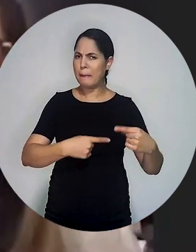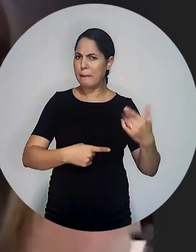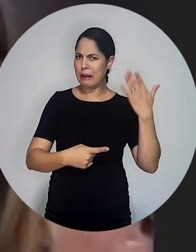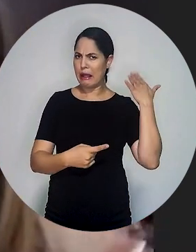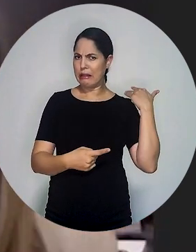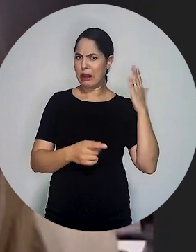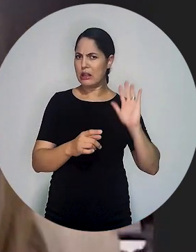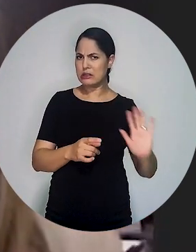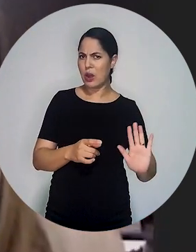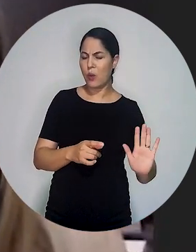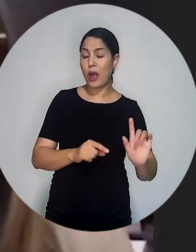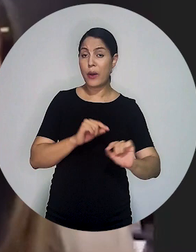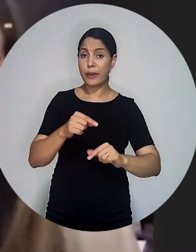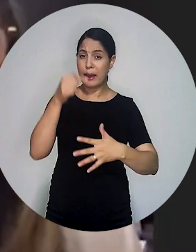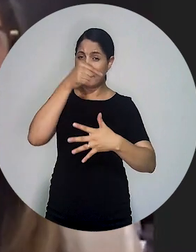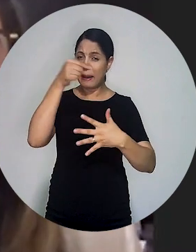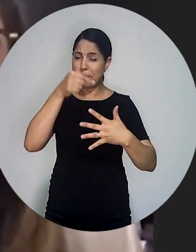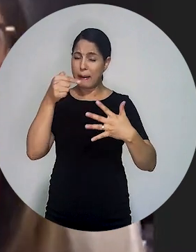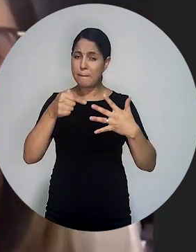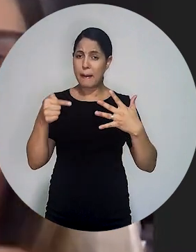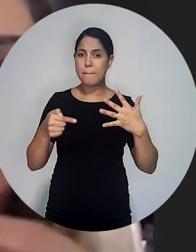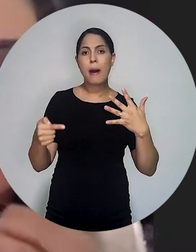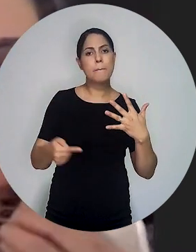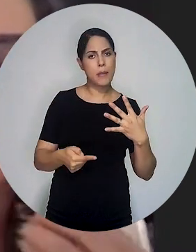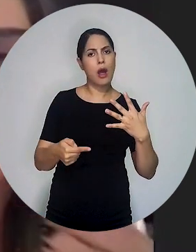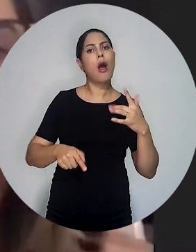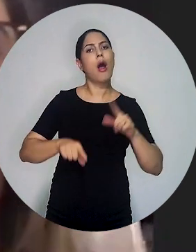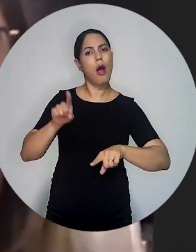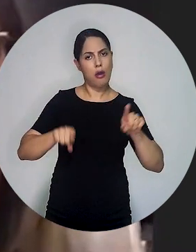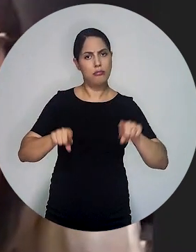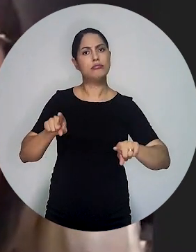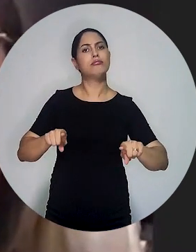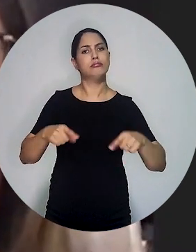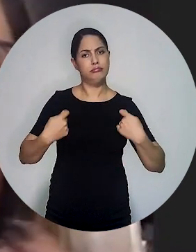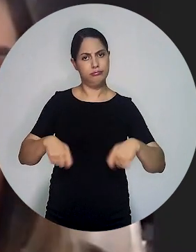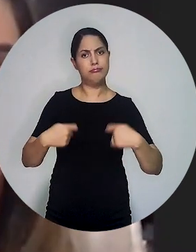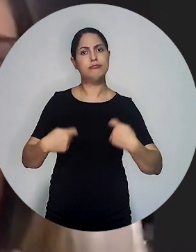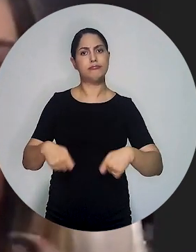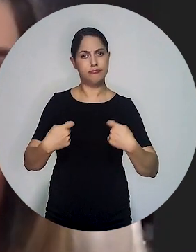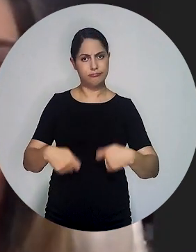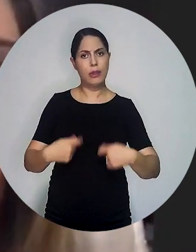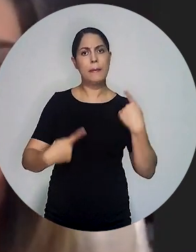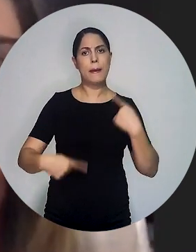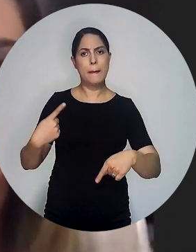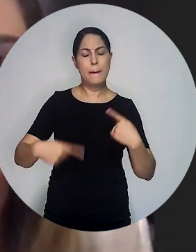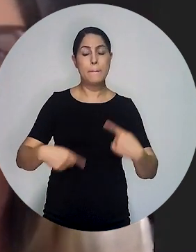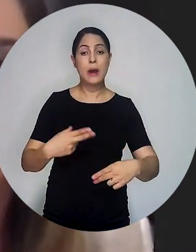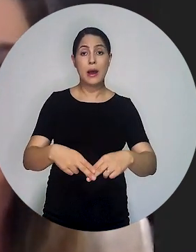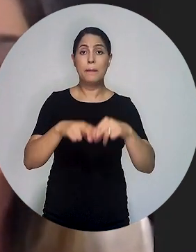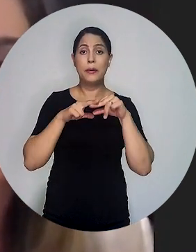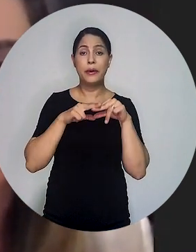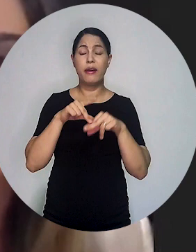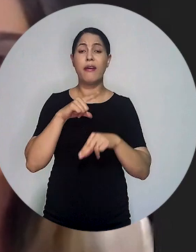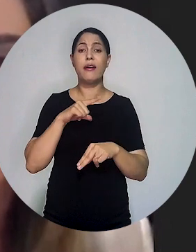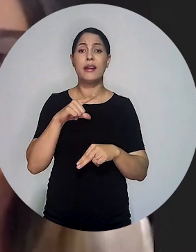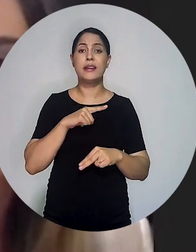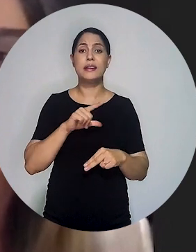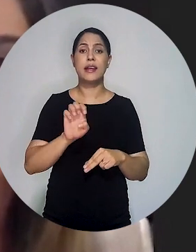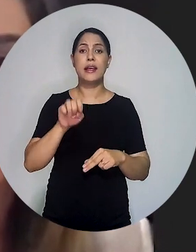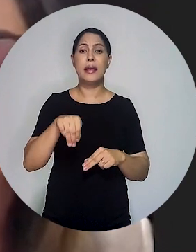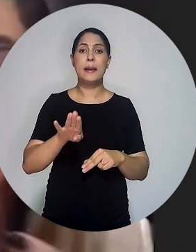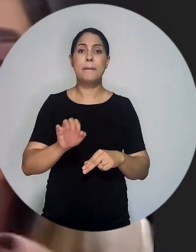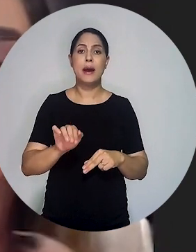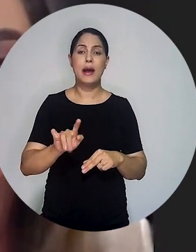mérito do que já tinha sido decidido atrás, mas alguns pontos que se prestam a serem discutidos através desses